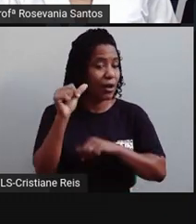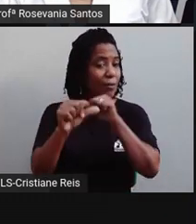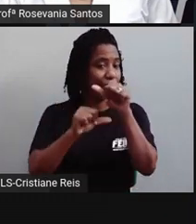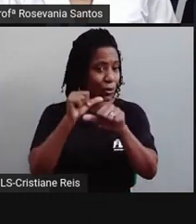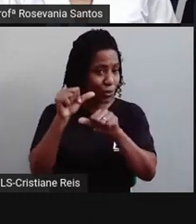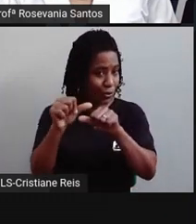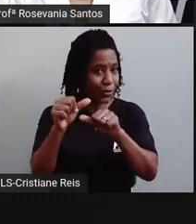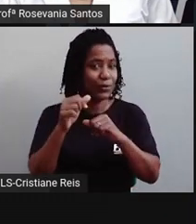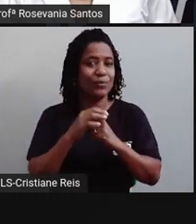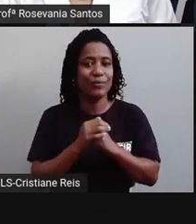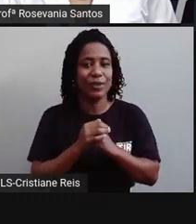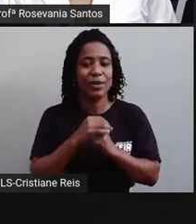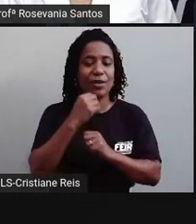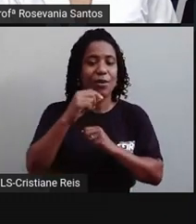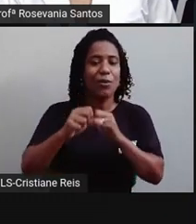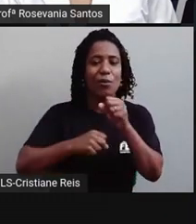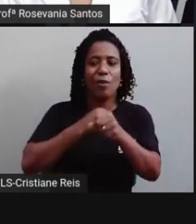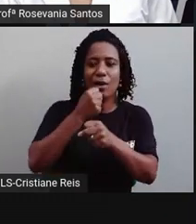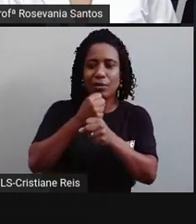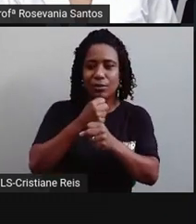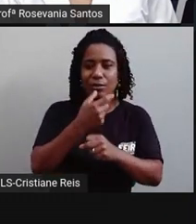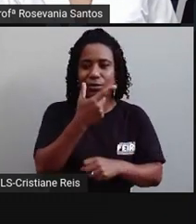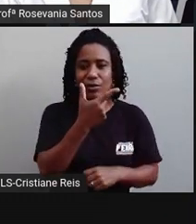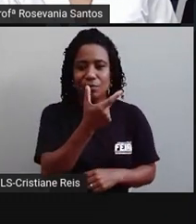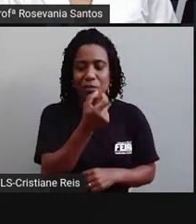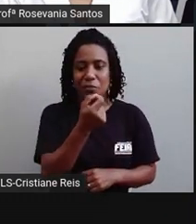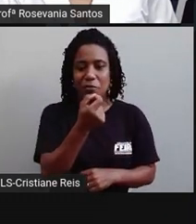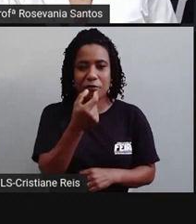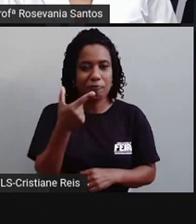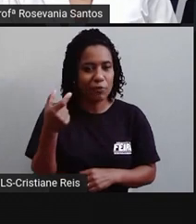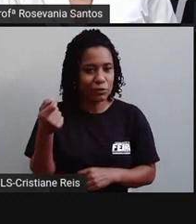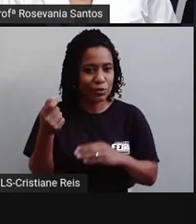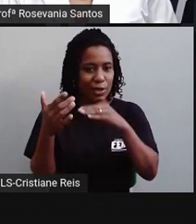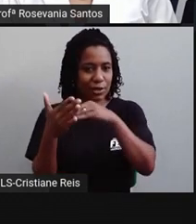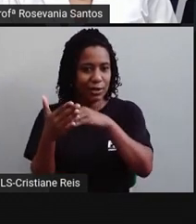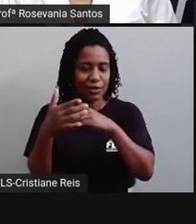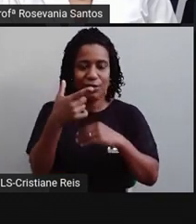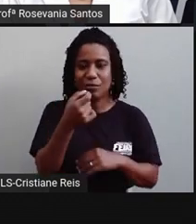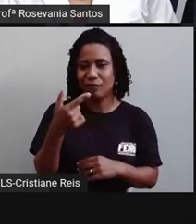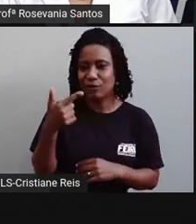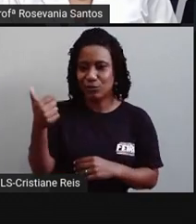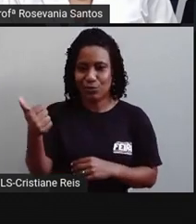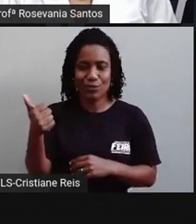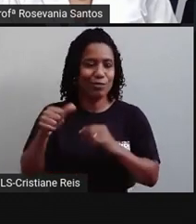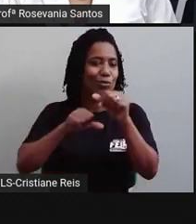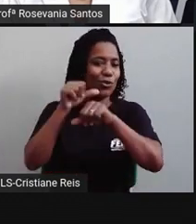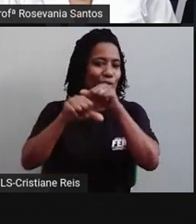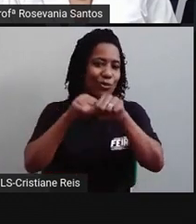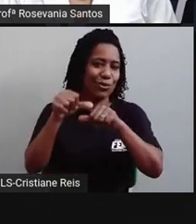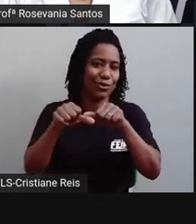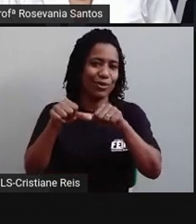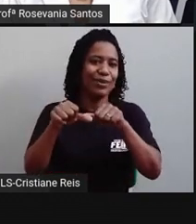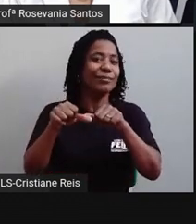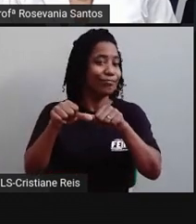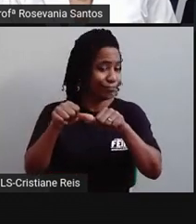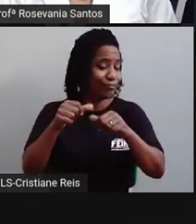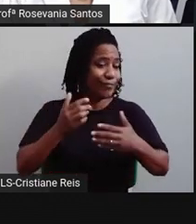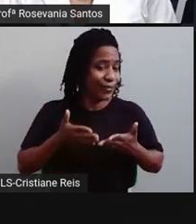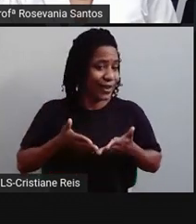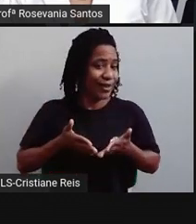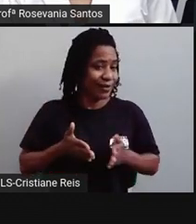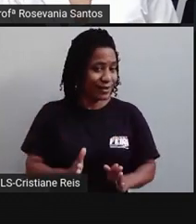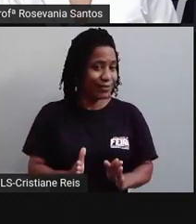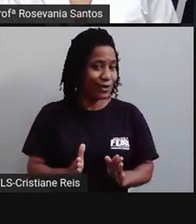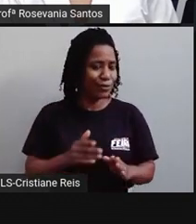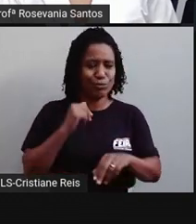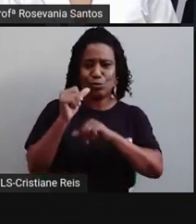a 2021, eu percebo que houve uma queda no número de nascimentos e mais expressiva ainda, em 2021,